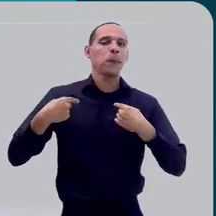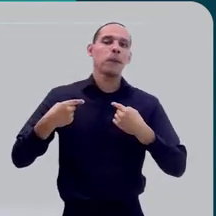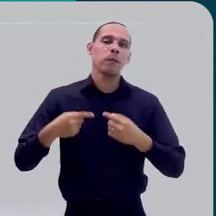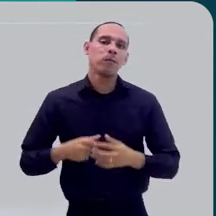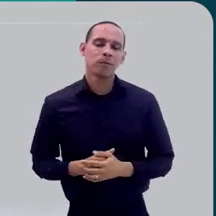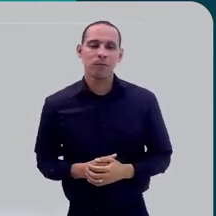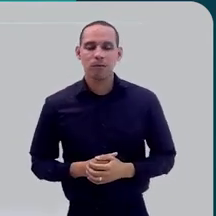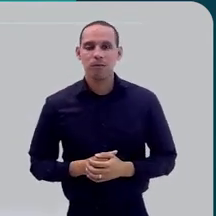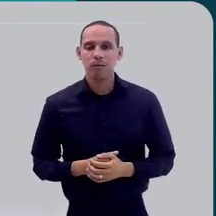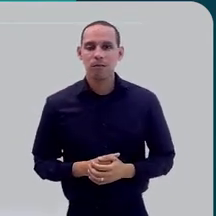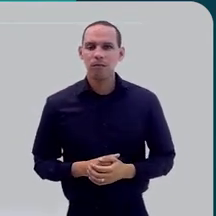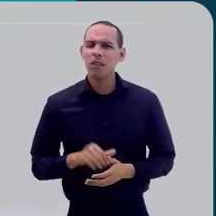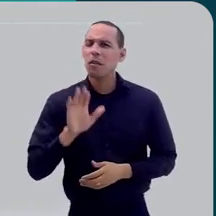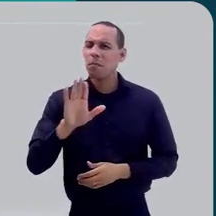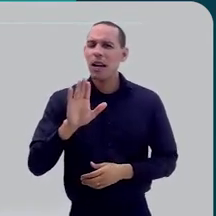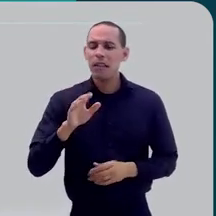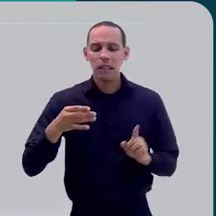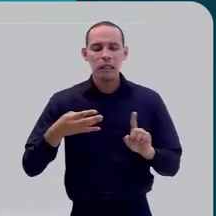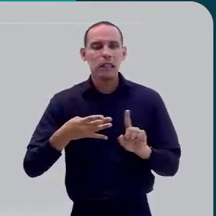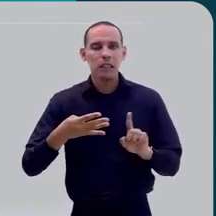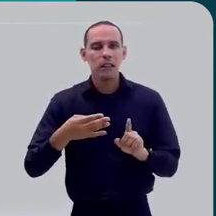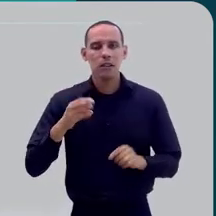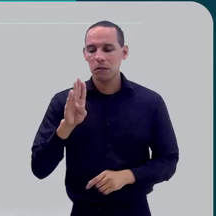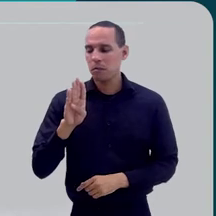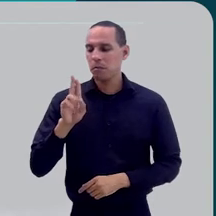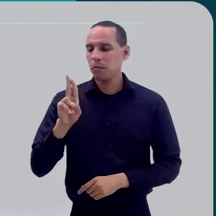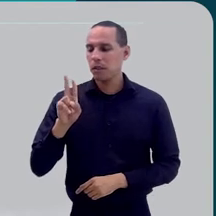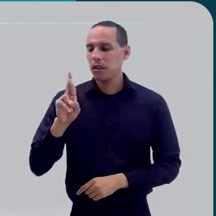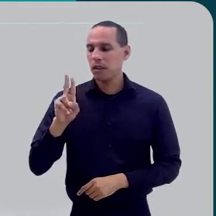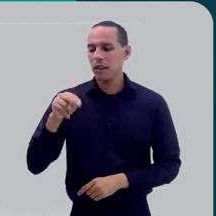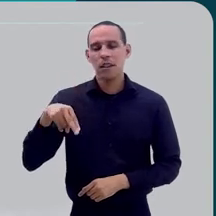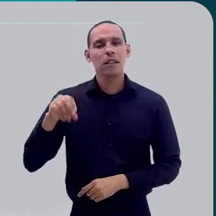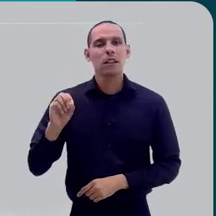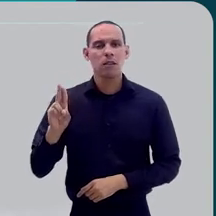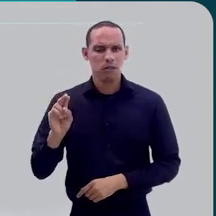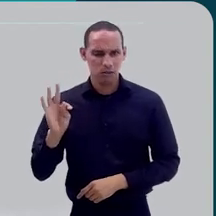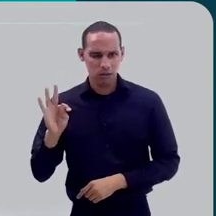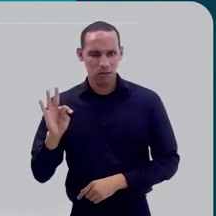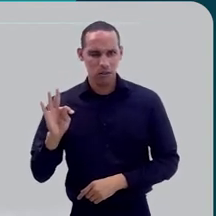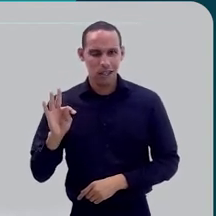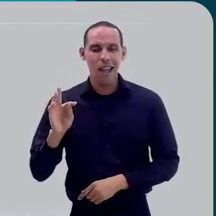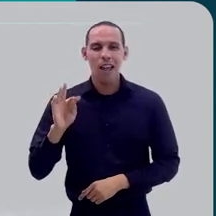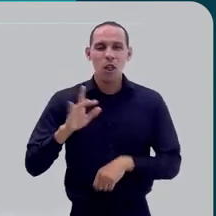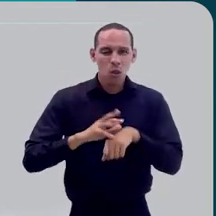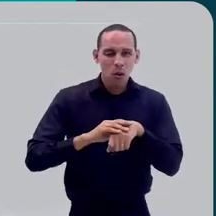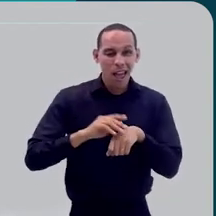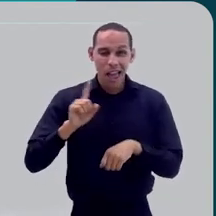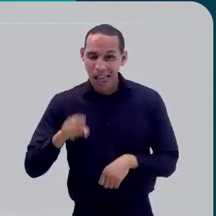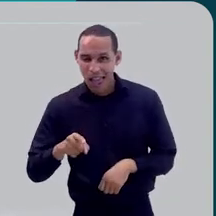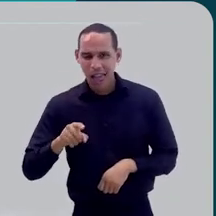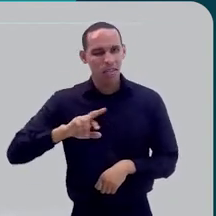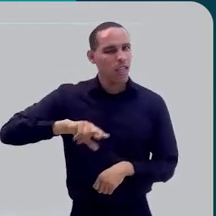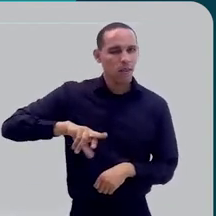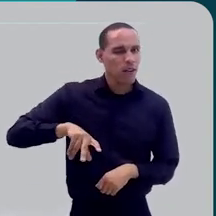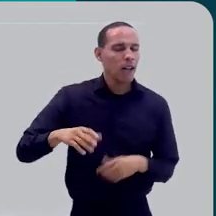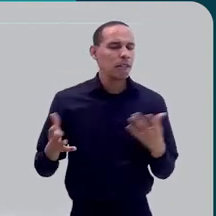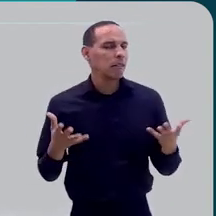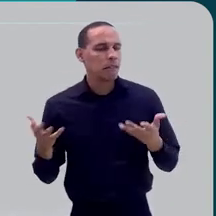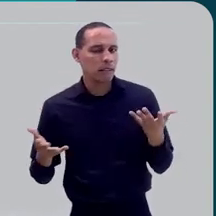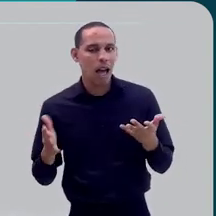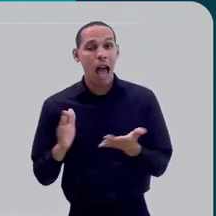Isso também é complicado. Agora, síndrome de burnout é uma doença ou não? Porque eu já ouvi